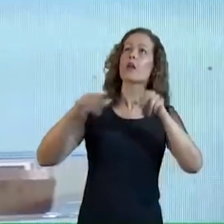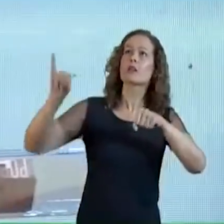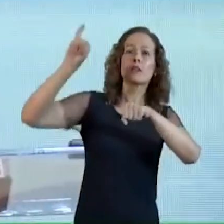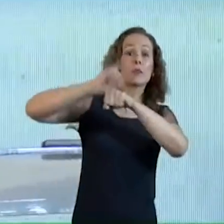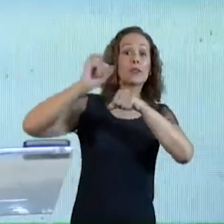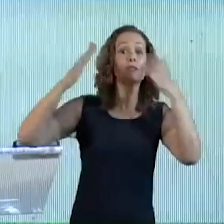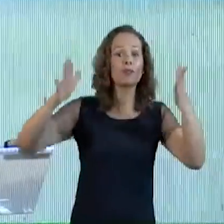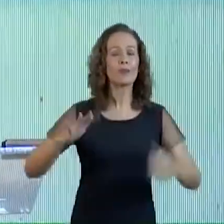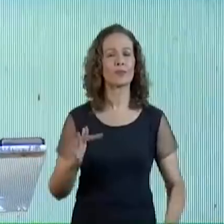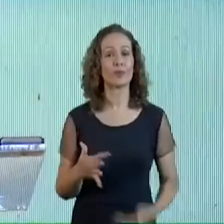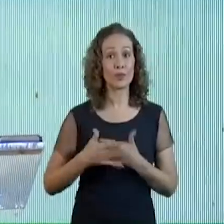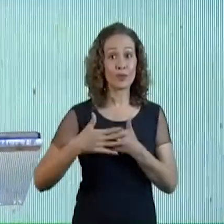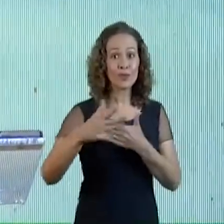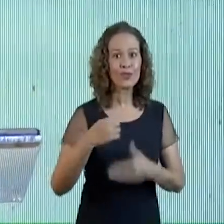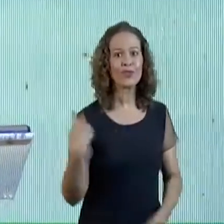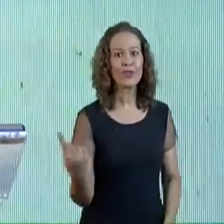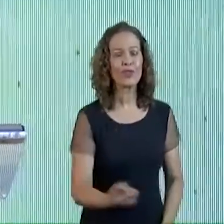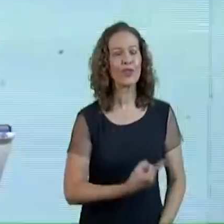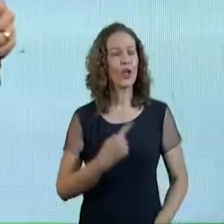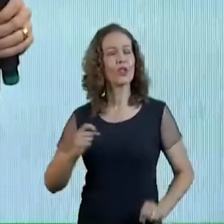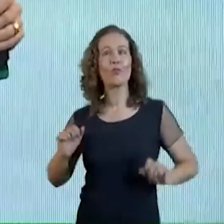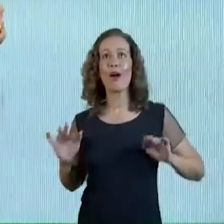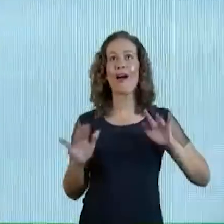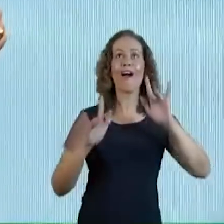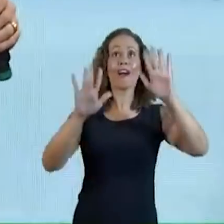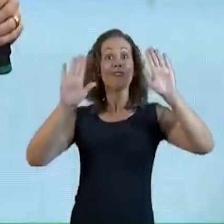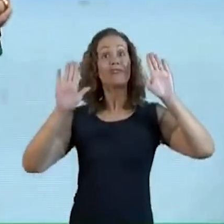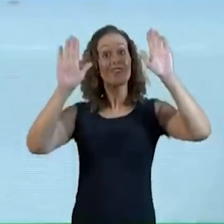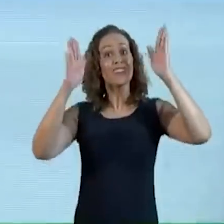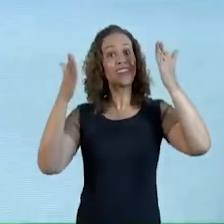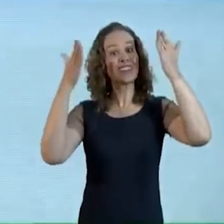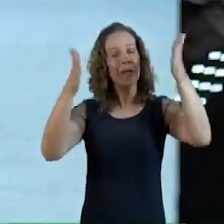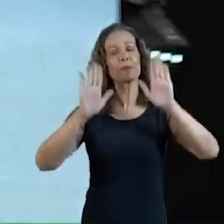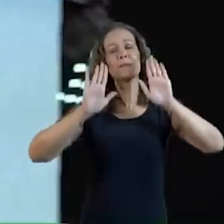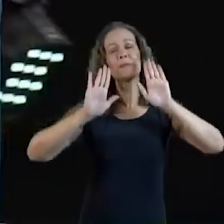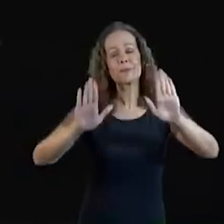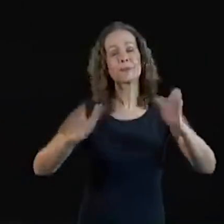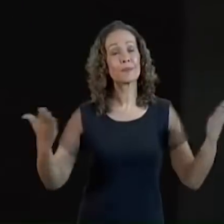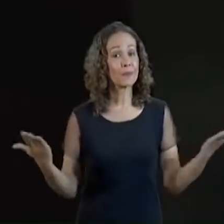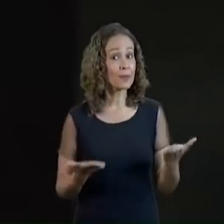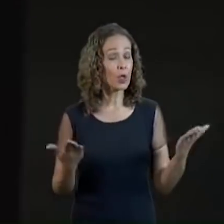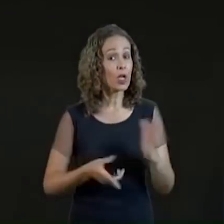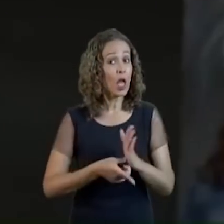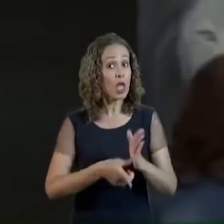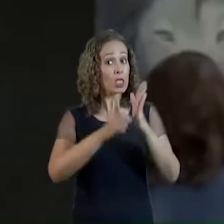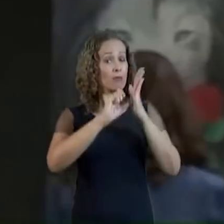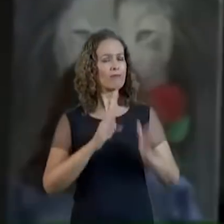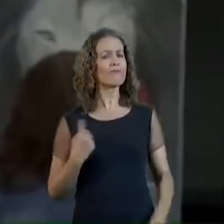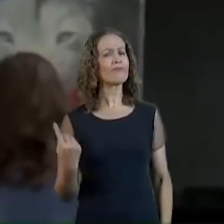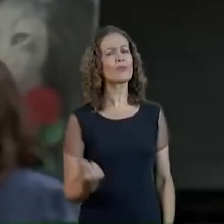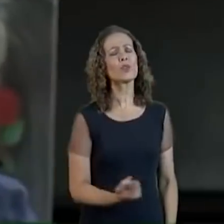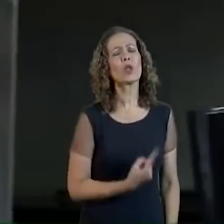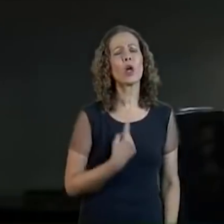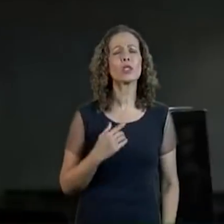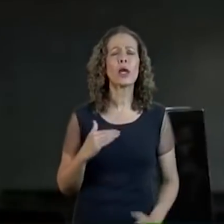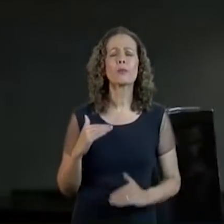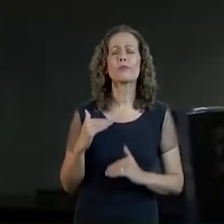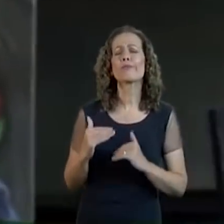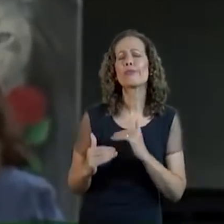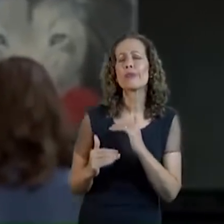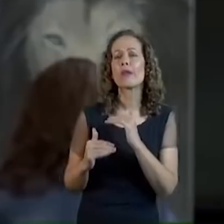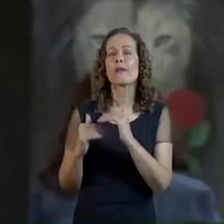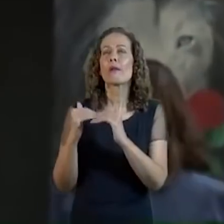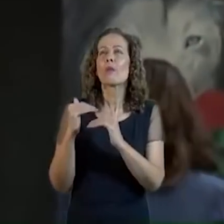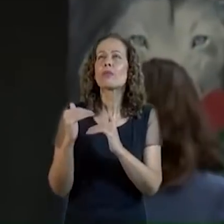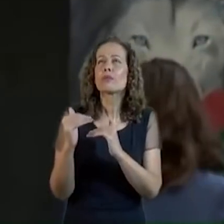subir Em definitivo, gente Sim ou não? Mas agora Ele quer que antes Do definitivo A gente suba Todo dia um pouco Pra gente